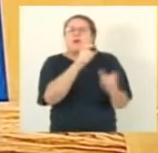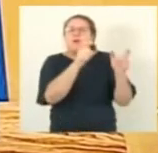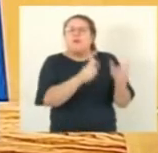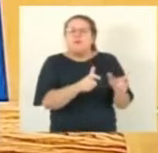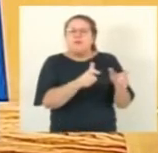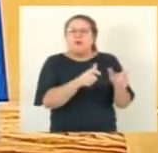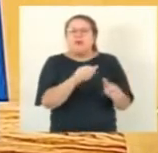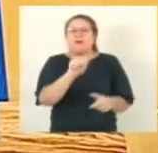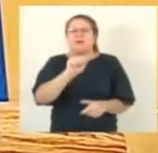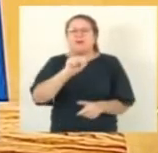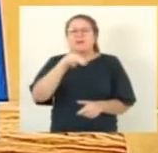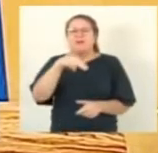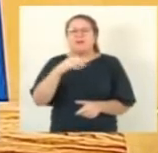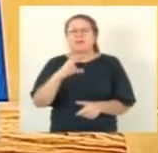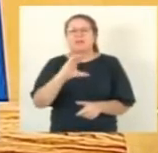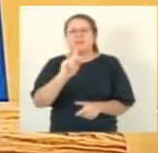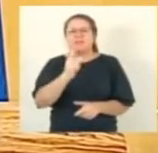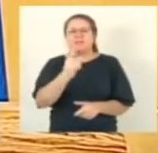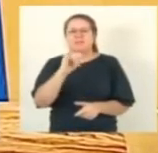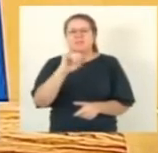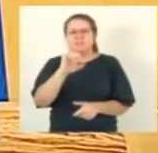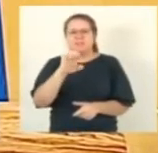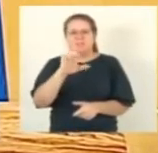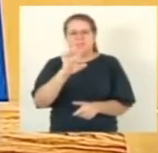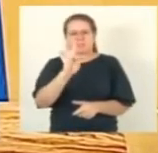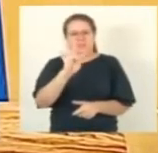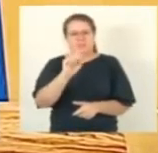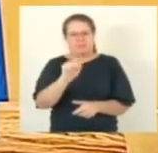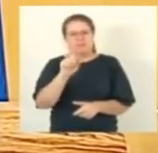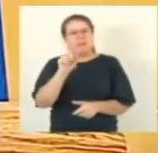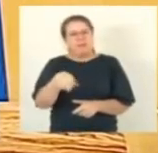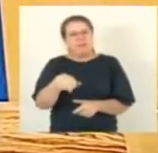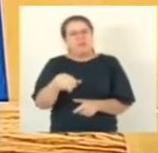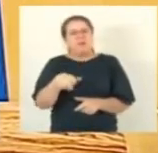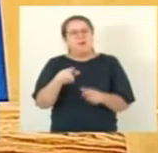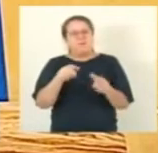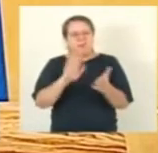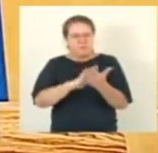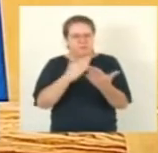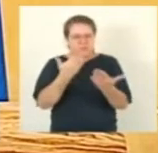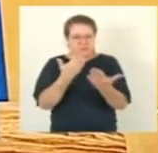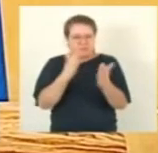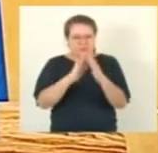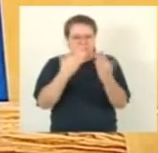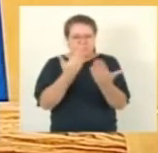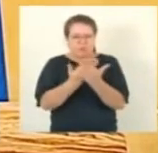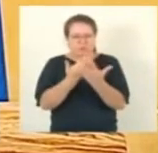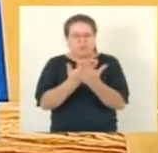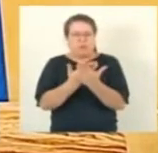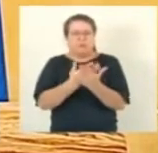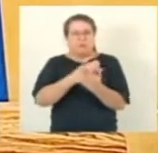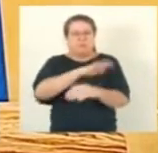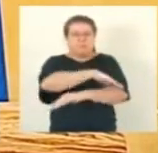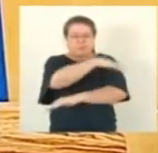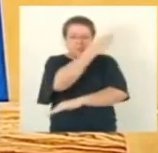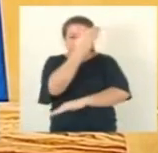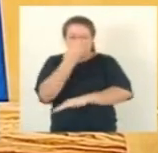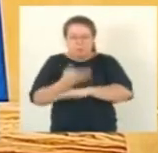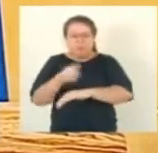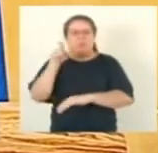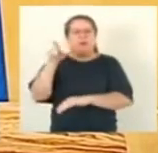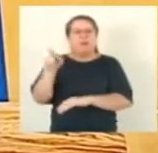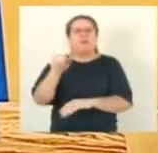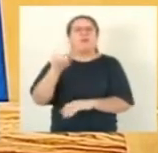Anchieta. O Centro de Ensino de Tempo Integral, Paulo Freire, lá em